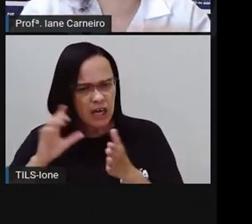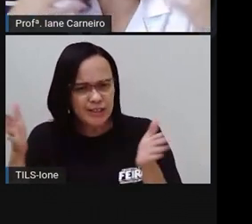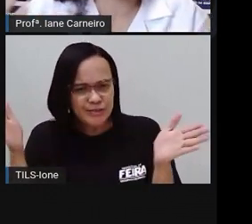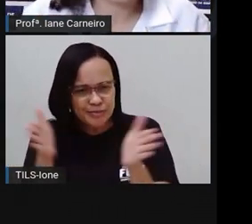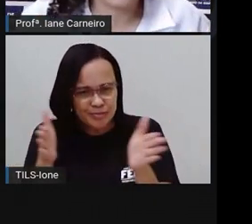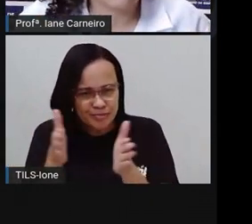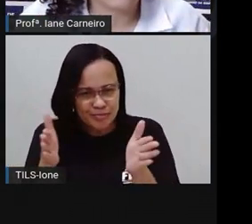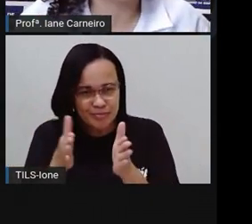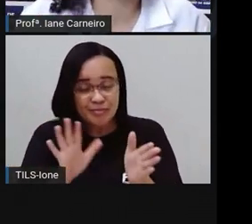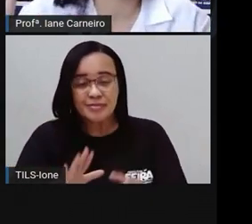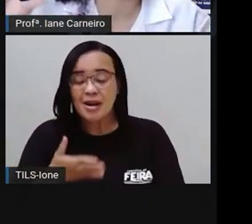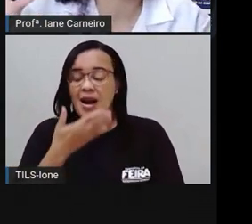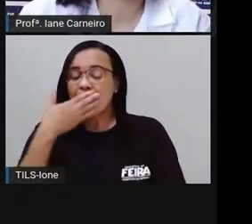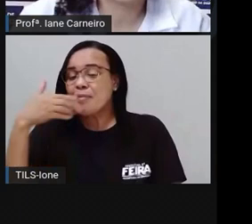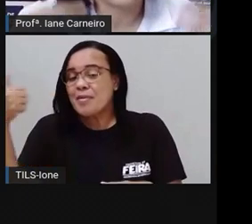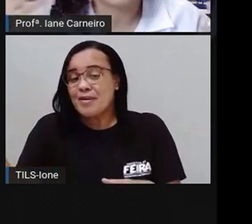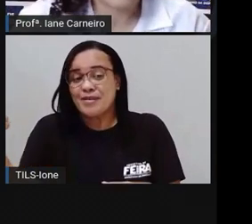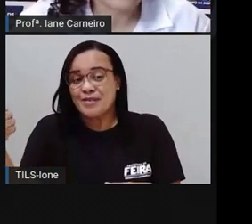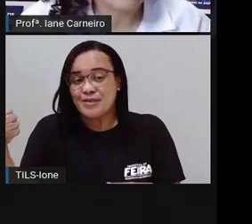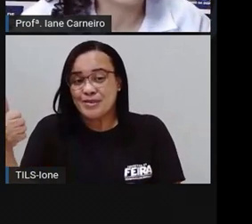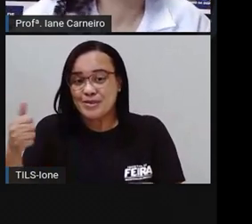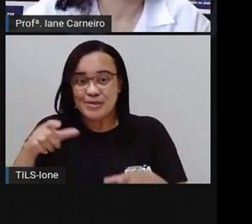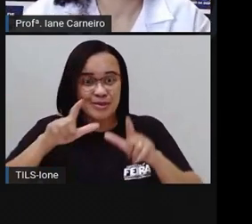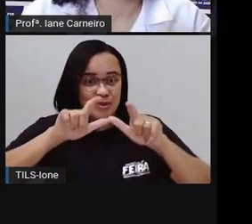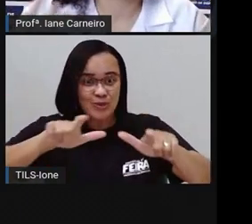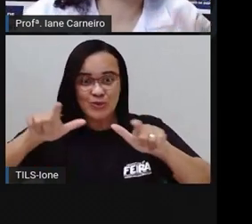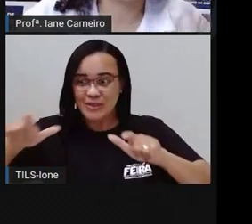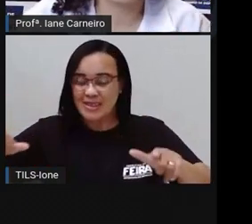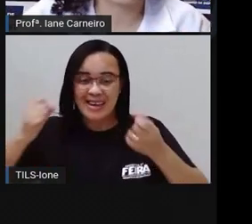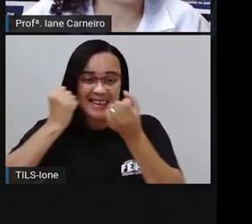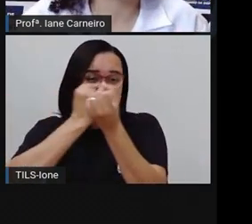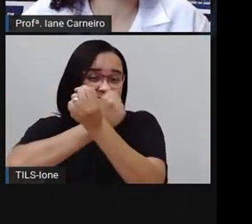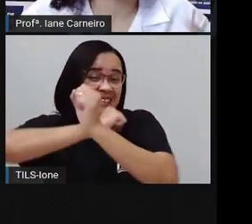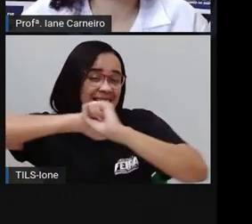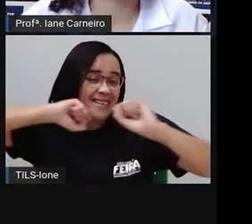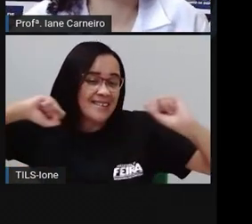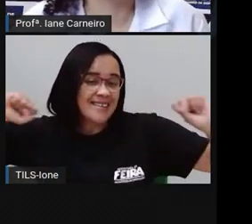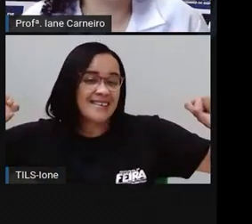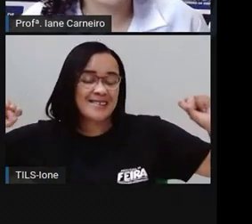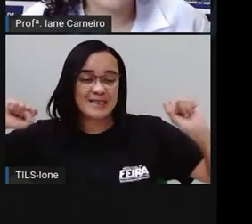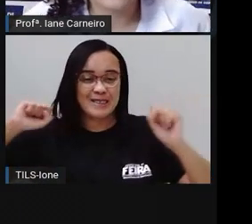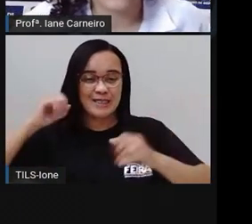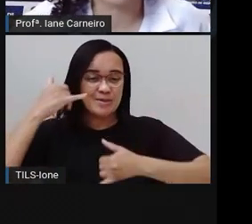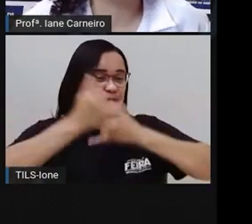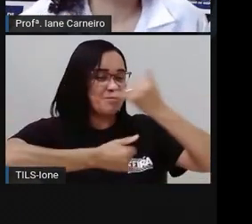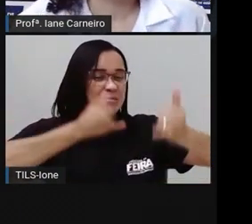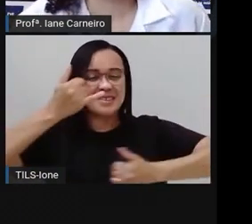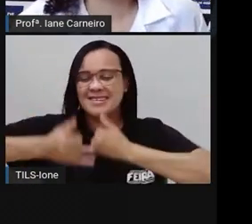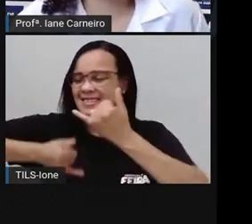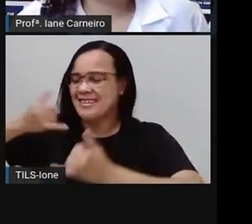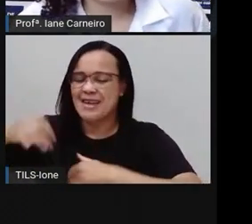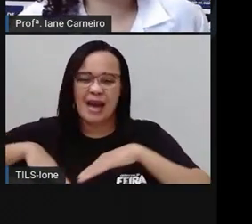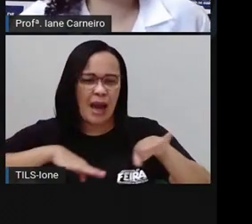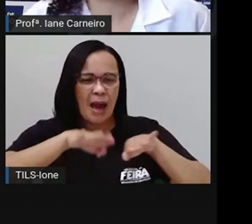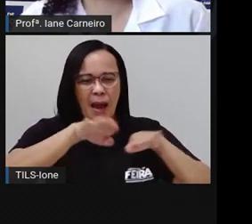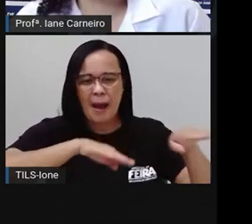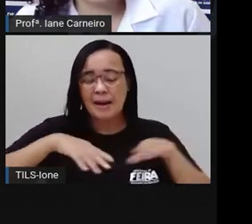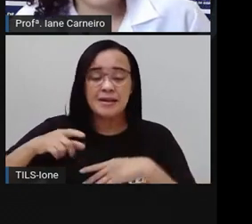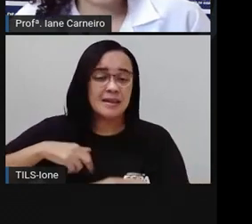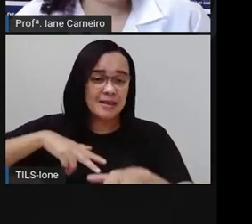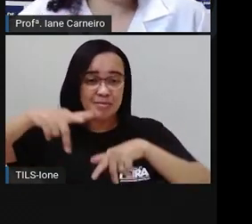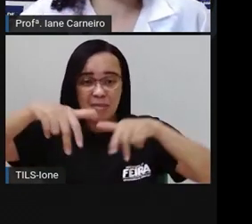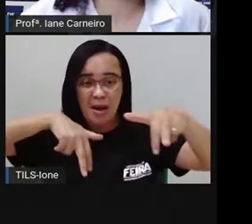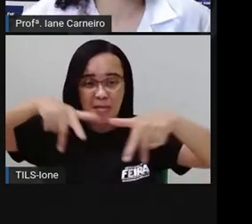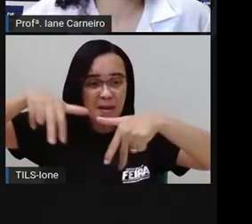muito mais espaços para as crianças brincarem, né? Transitarem, ficou uma escola muito agradável. Você que estuda aí no